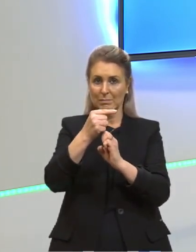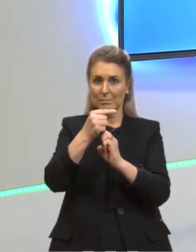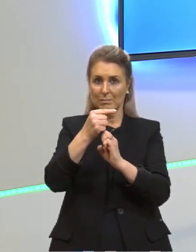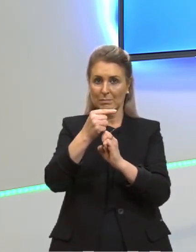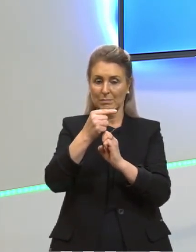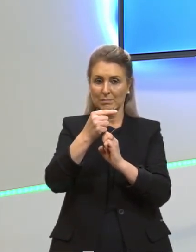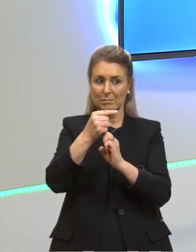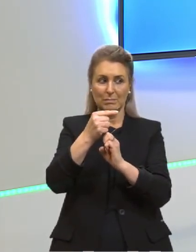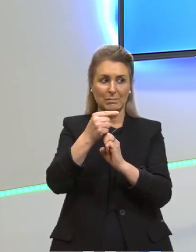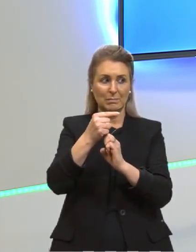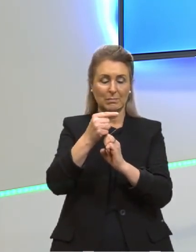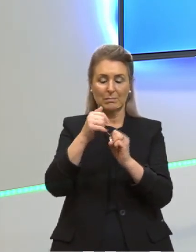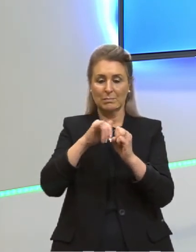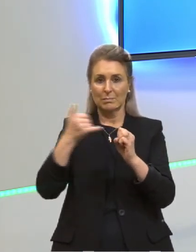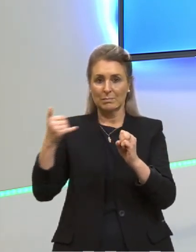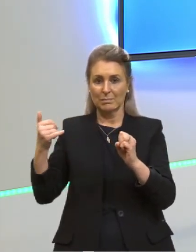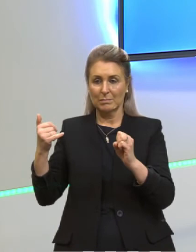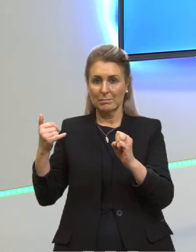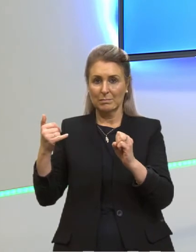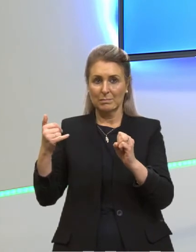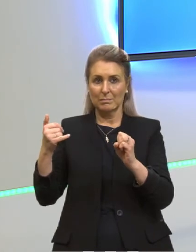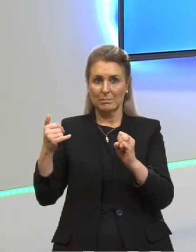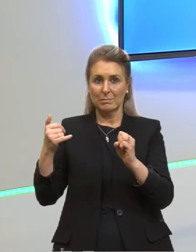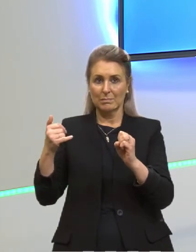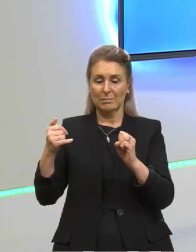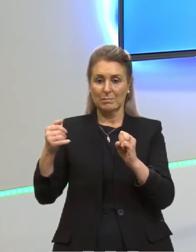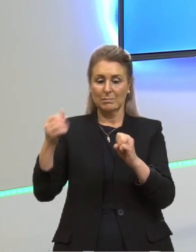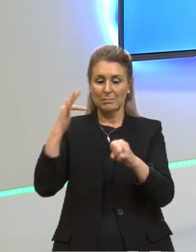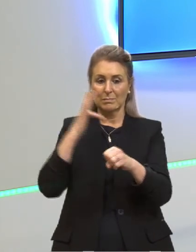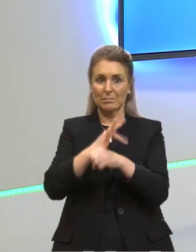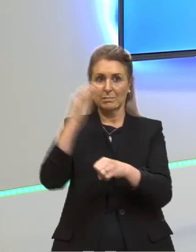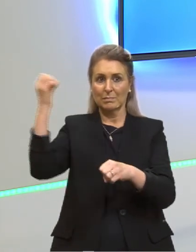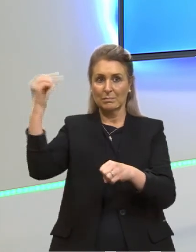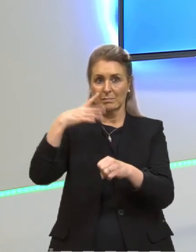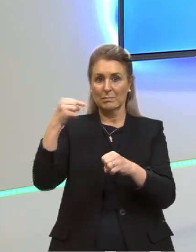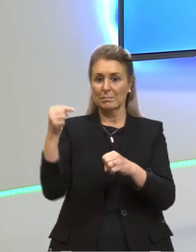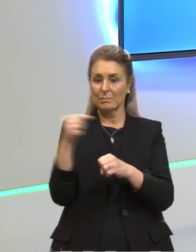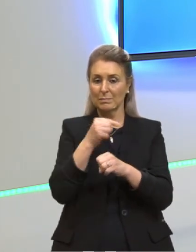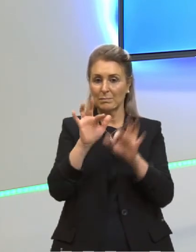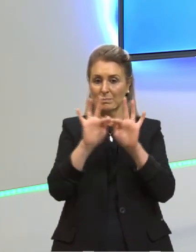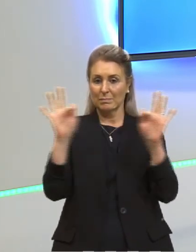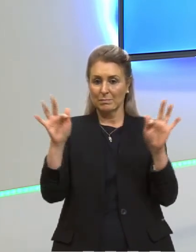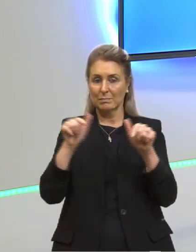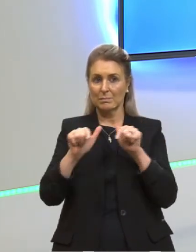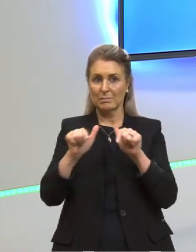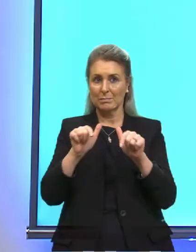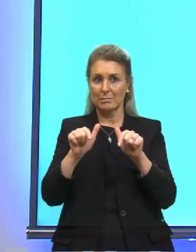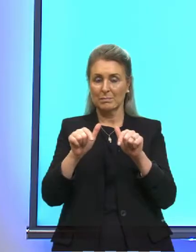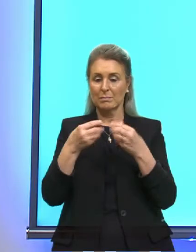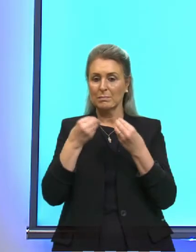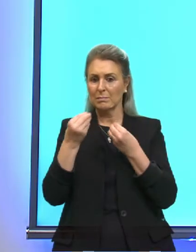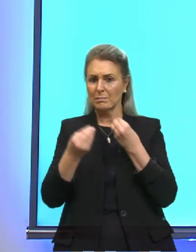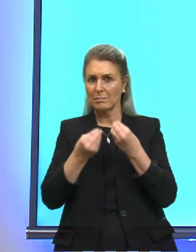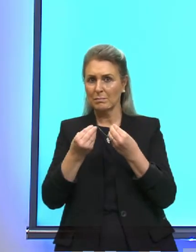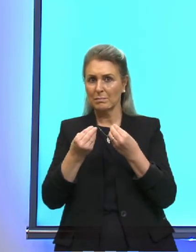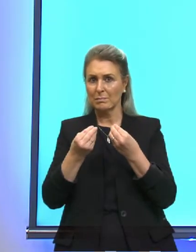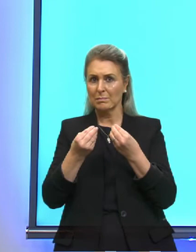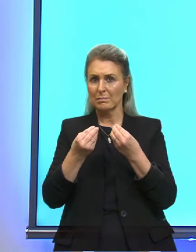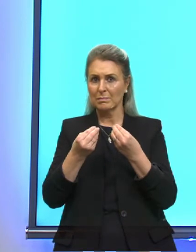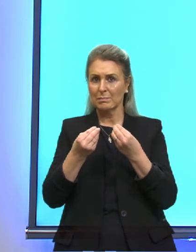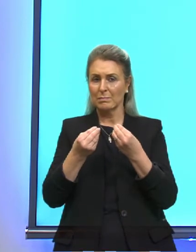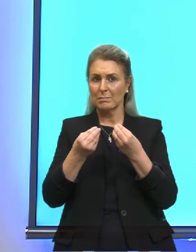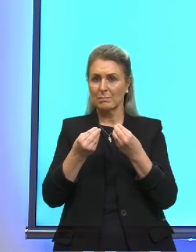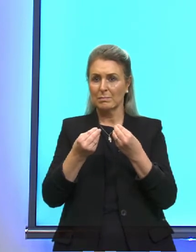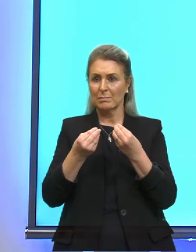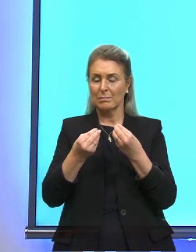energia do fóton menos a função trabalho. como assim? Para